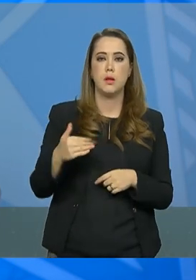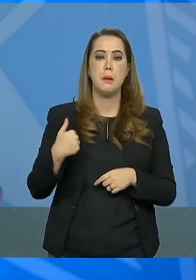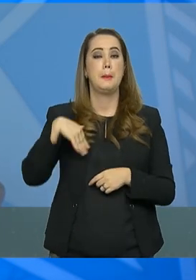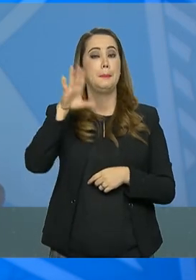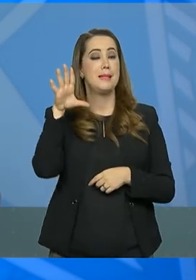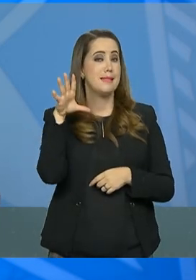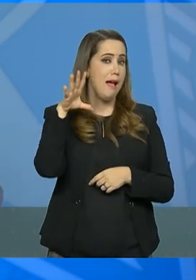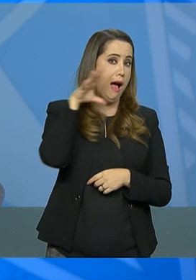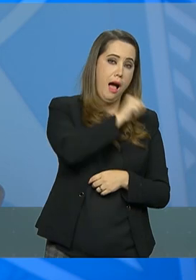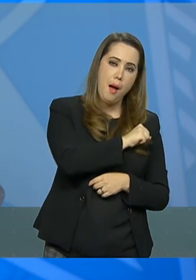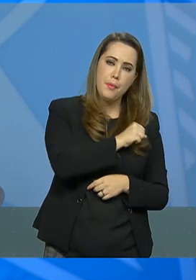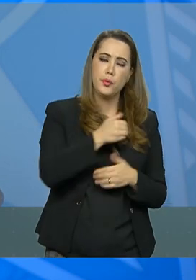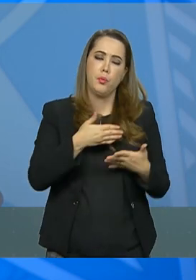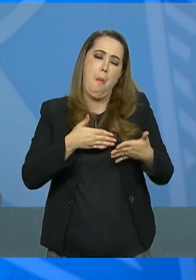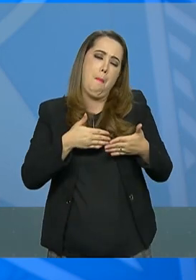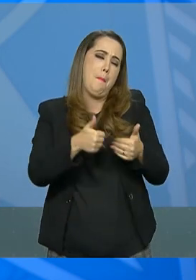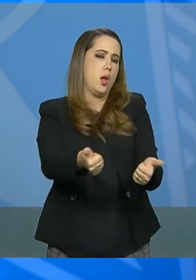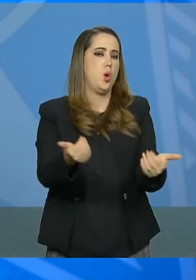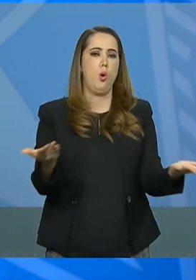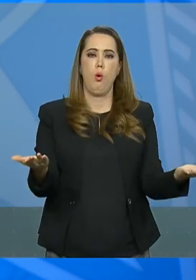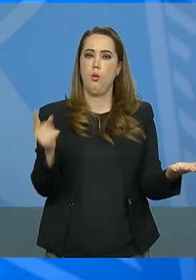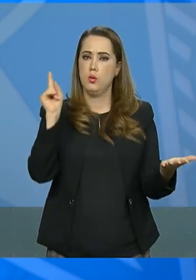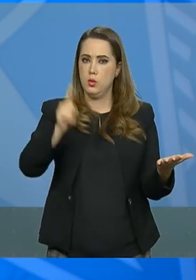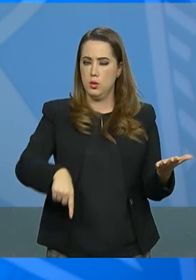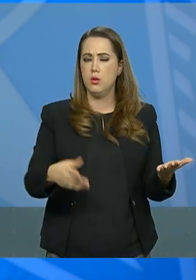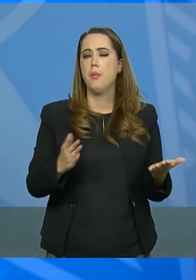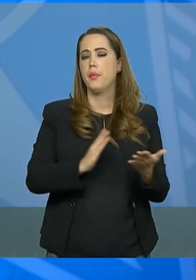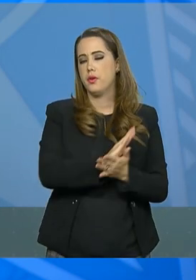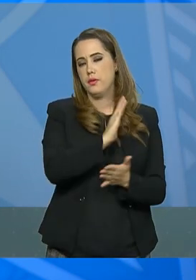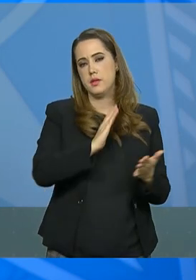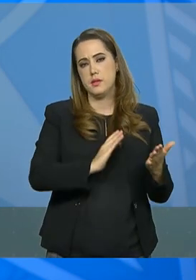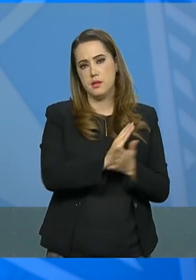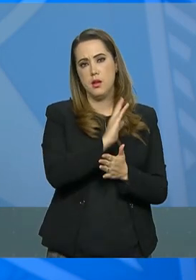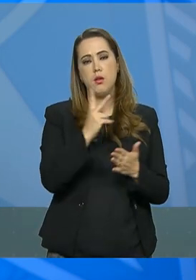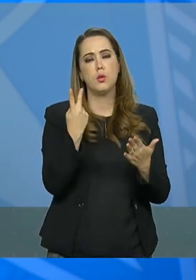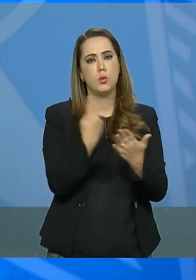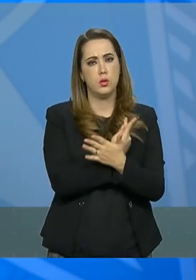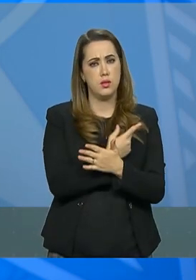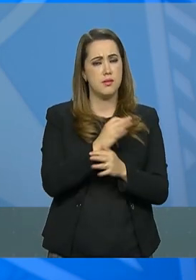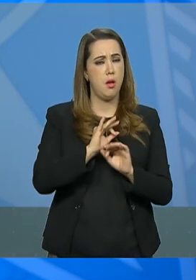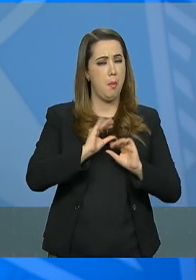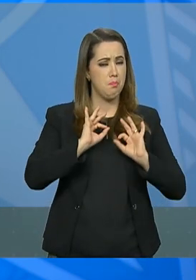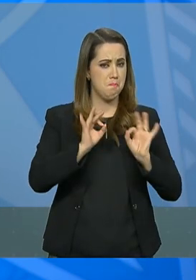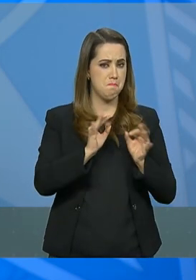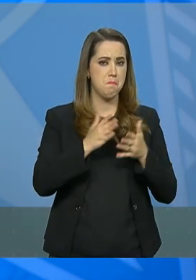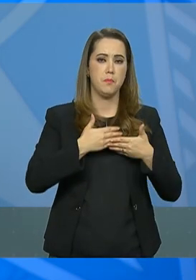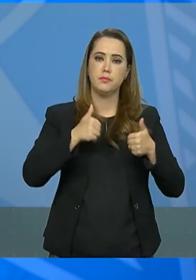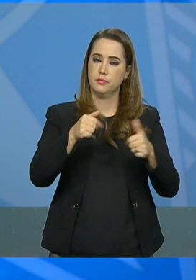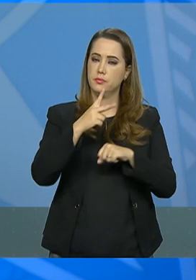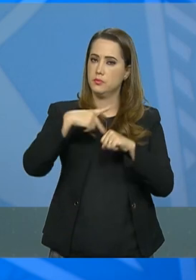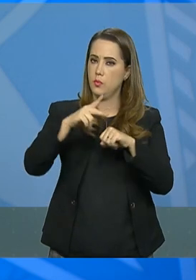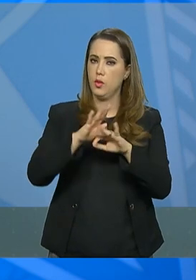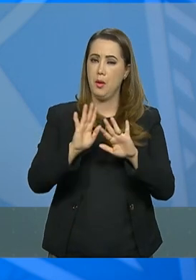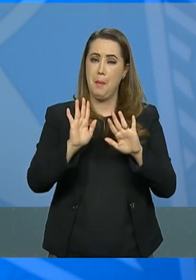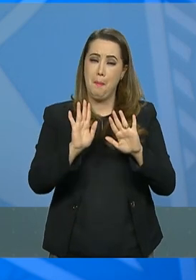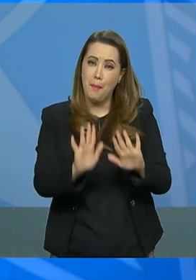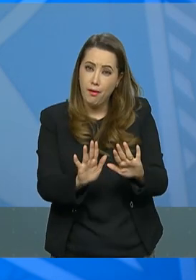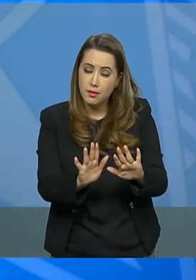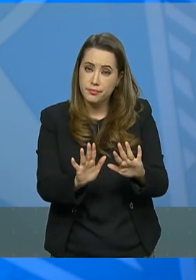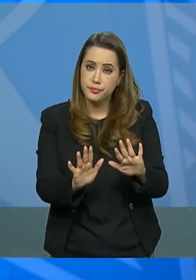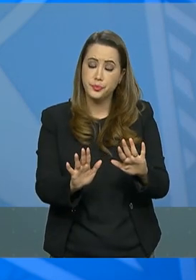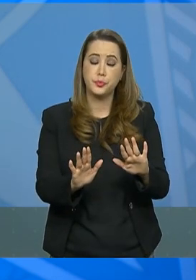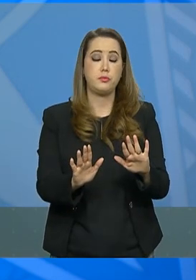mais pronto, quanto mais rápido essa aprovação venha a se consumar, melhor para o país. Não obstante,